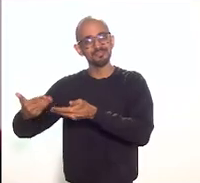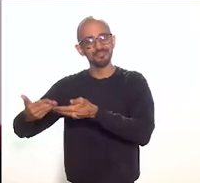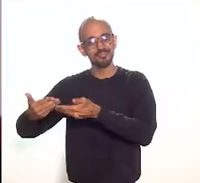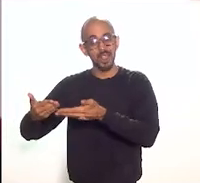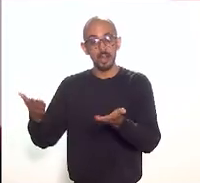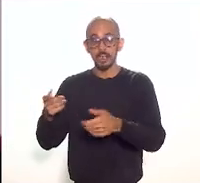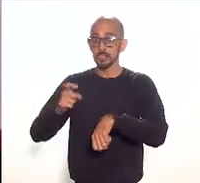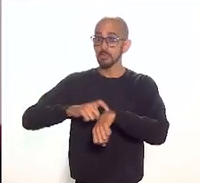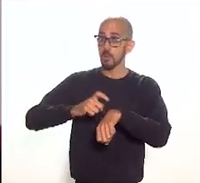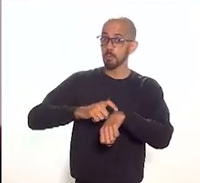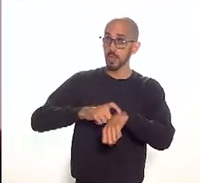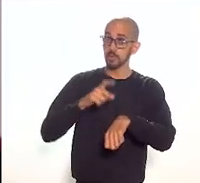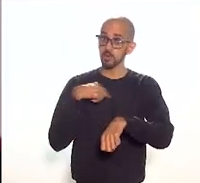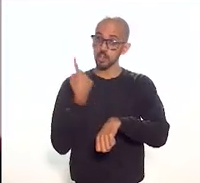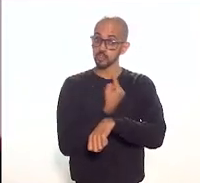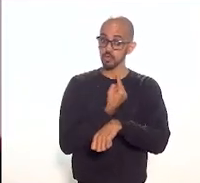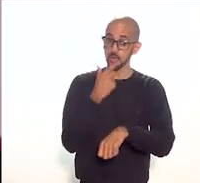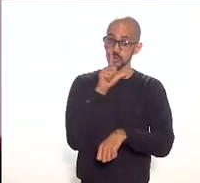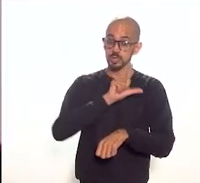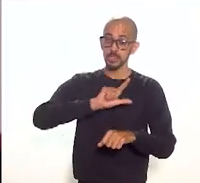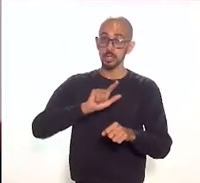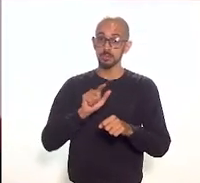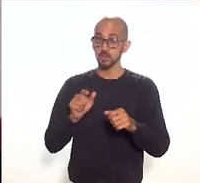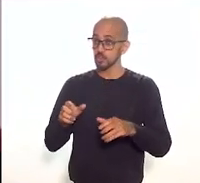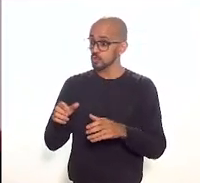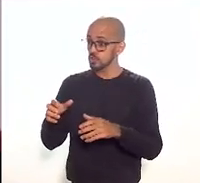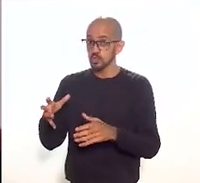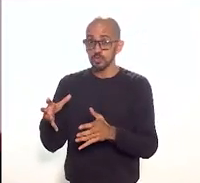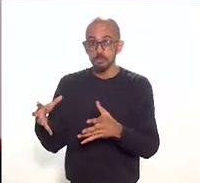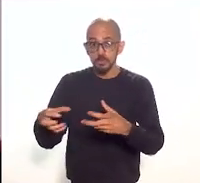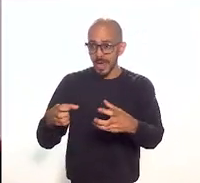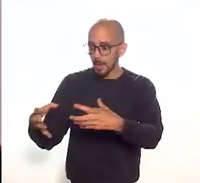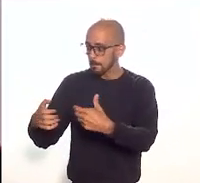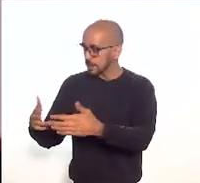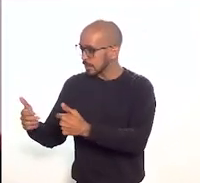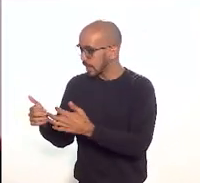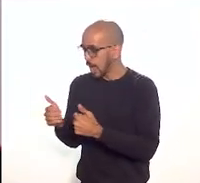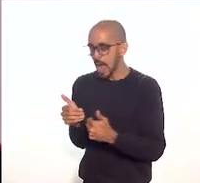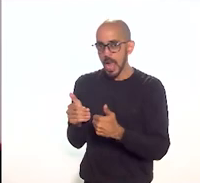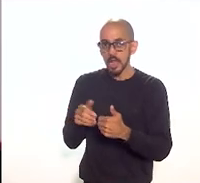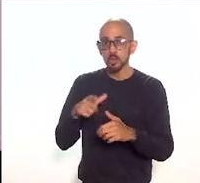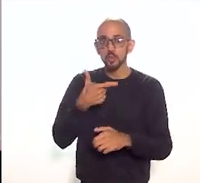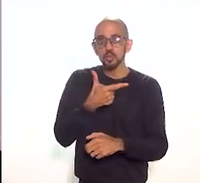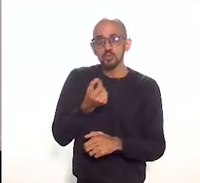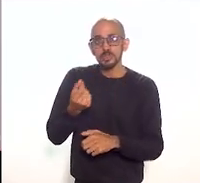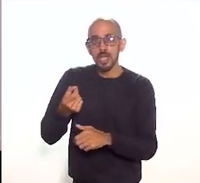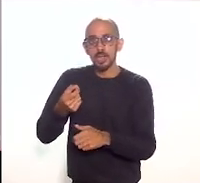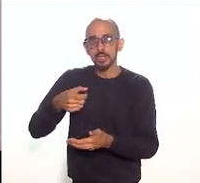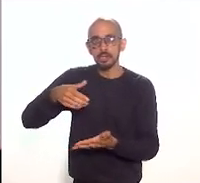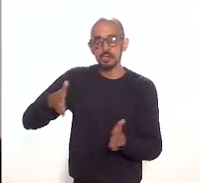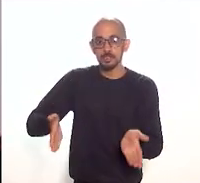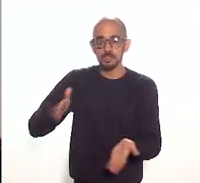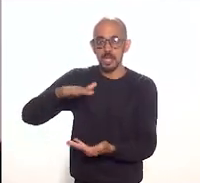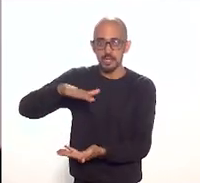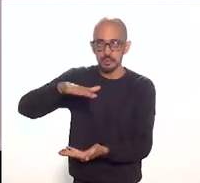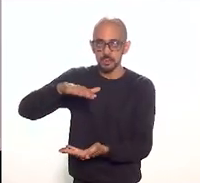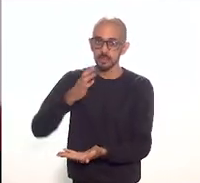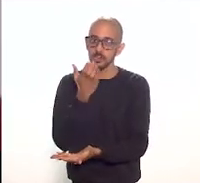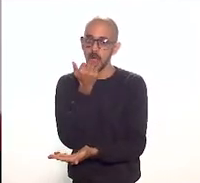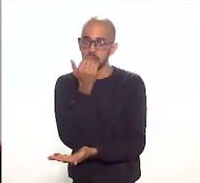reunir mais 200 cestas básicas que estamos doando a guias que estão em situação de fome